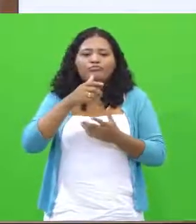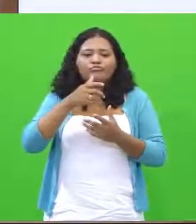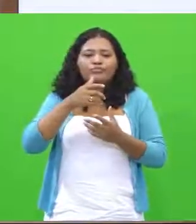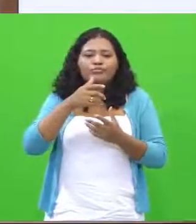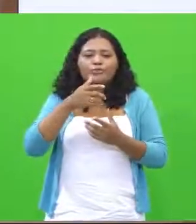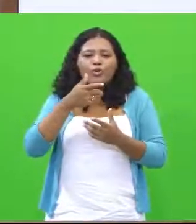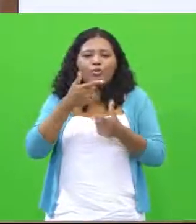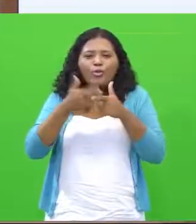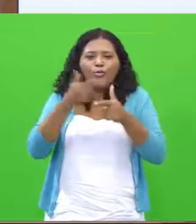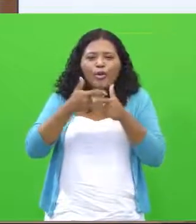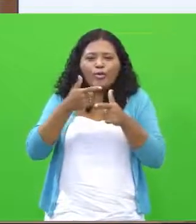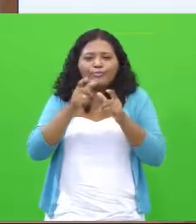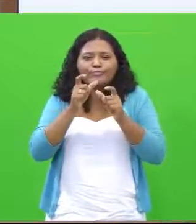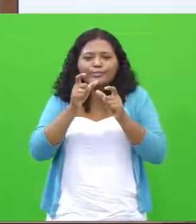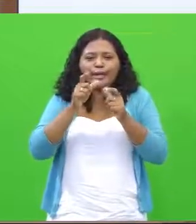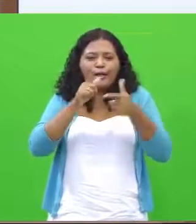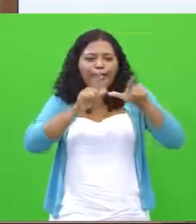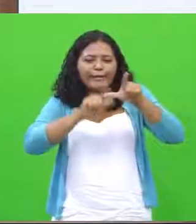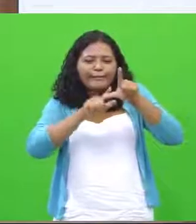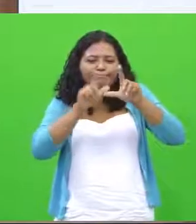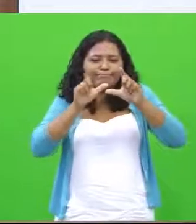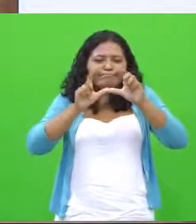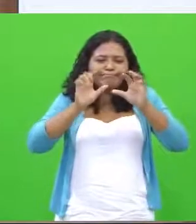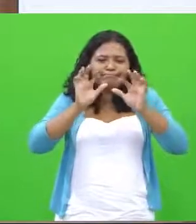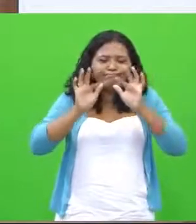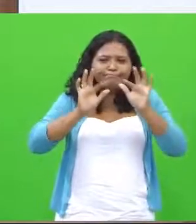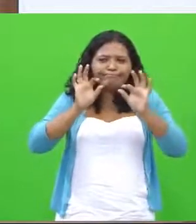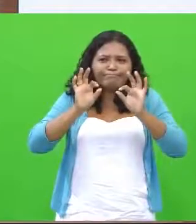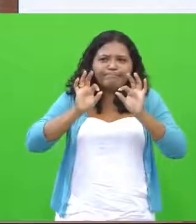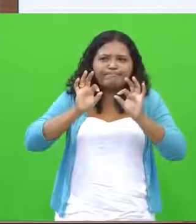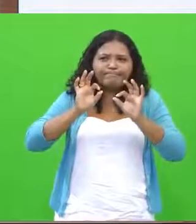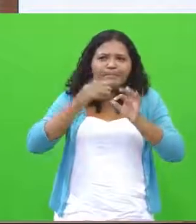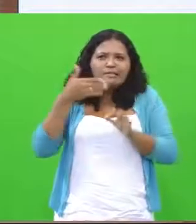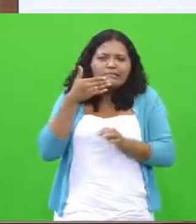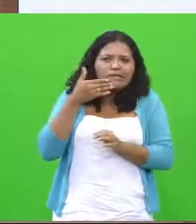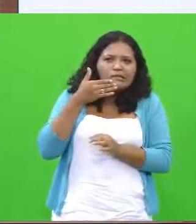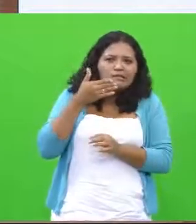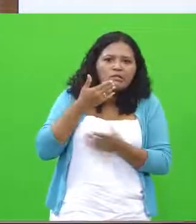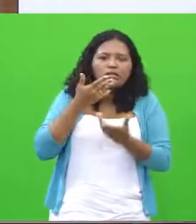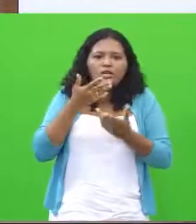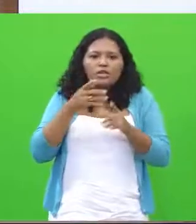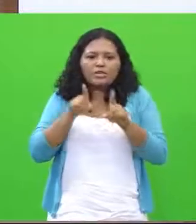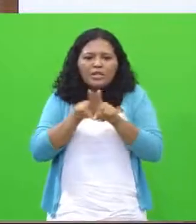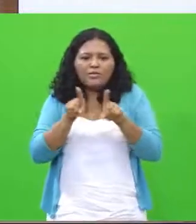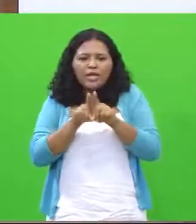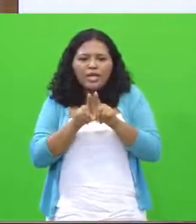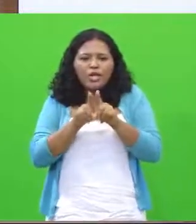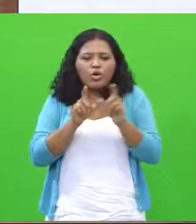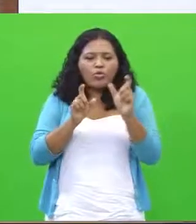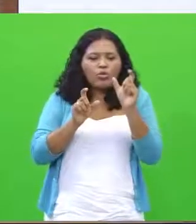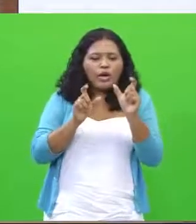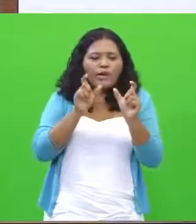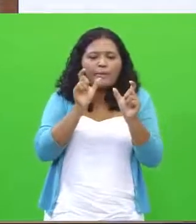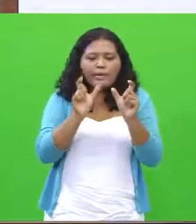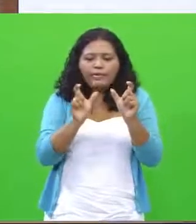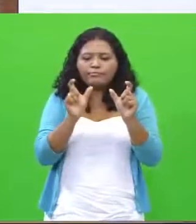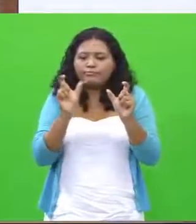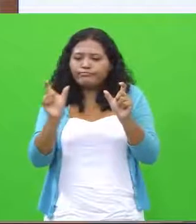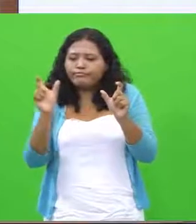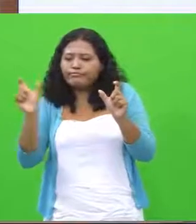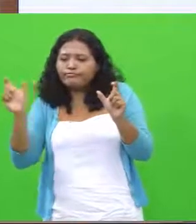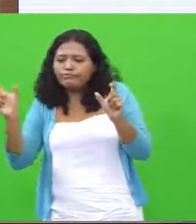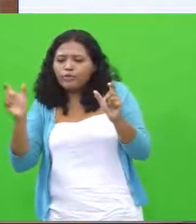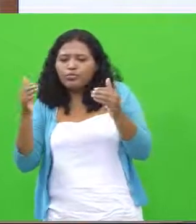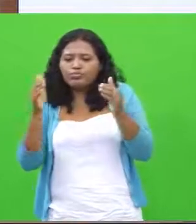não condena se você usa espaçamento demais de uma palavra para outra também não